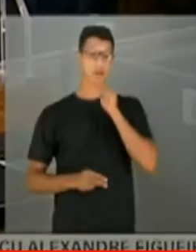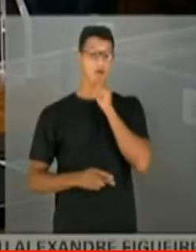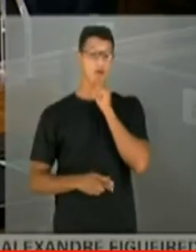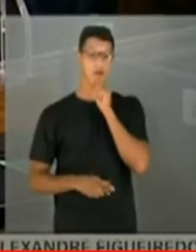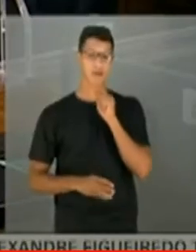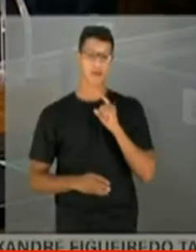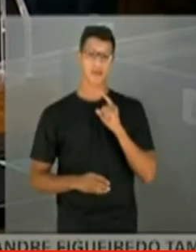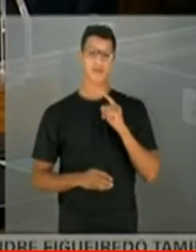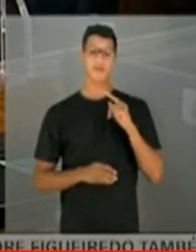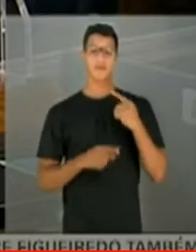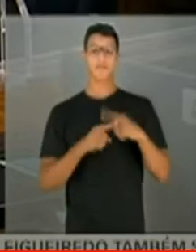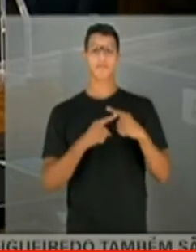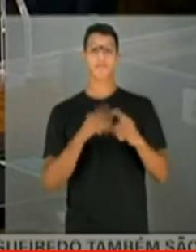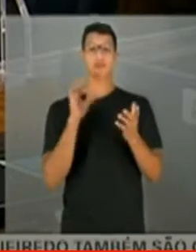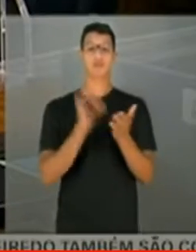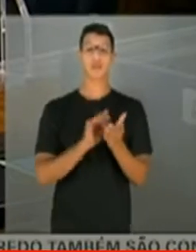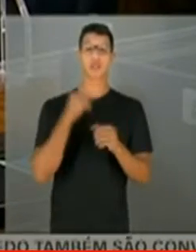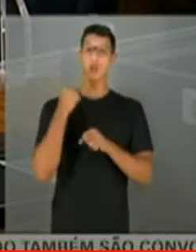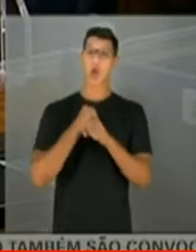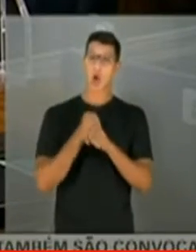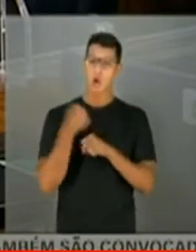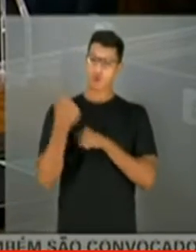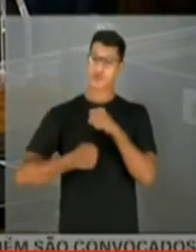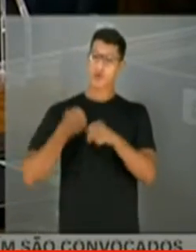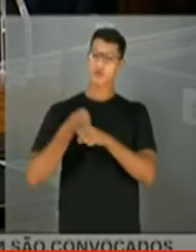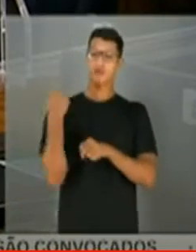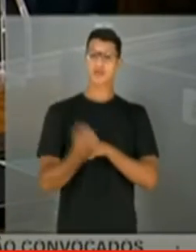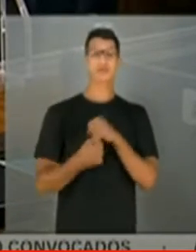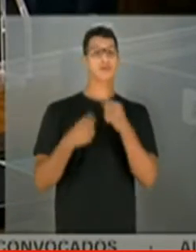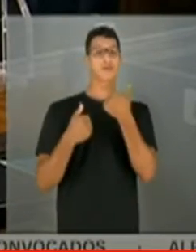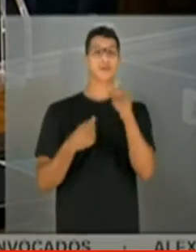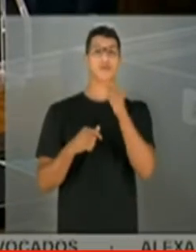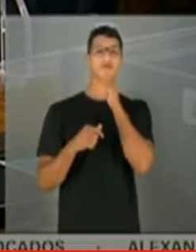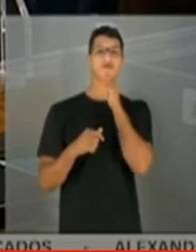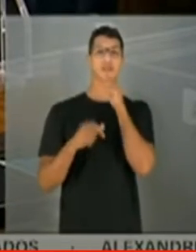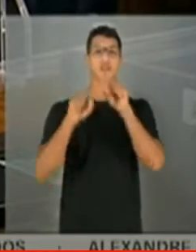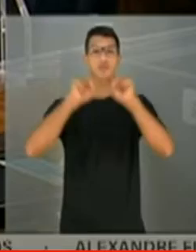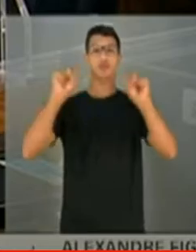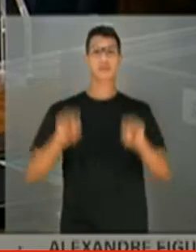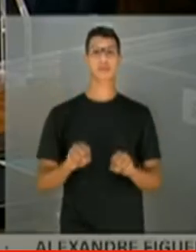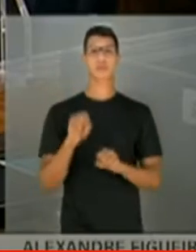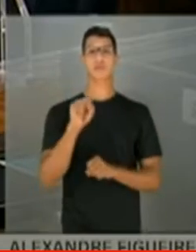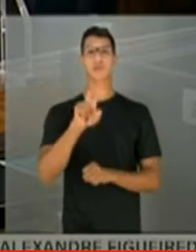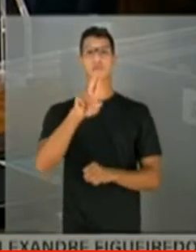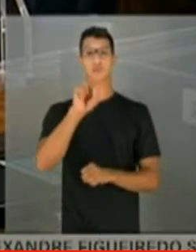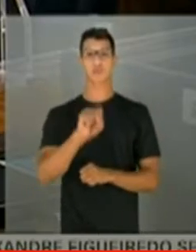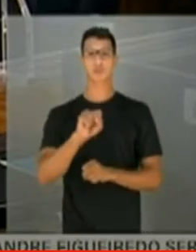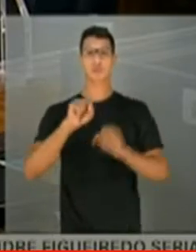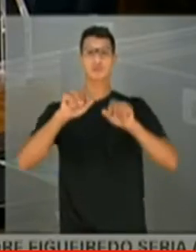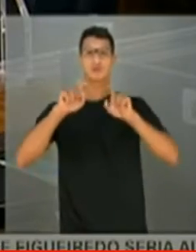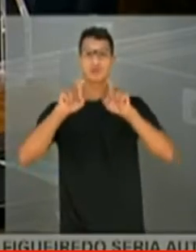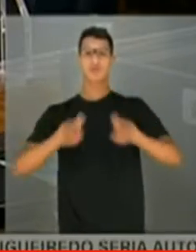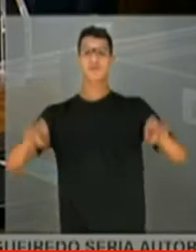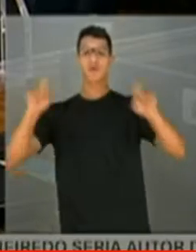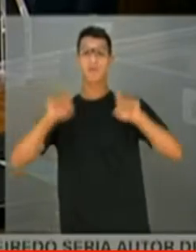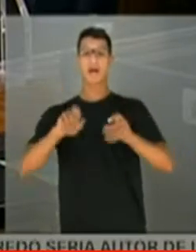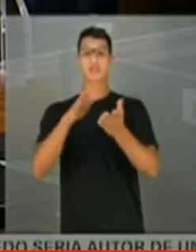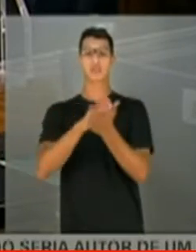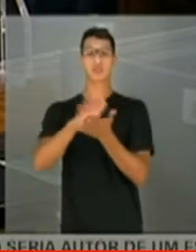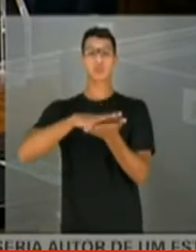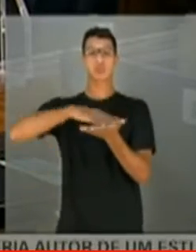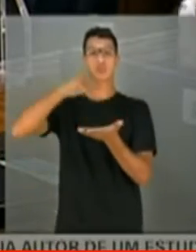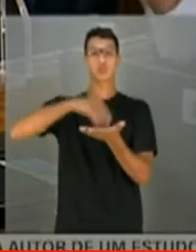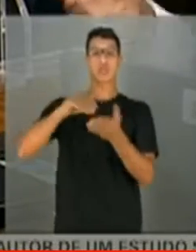Por que que realmente durante anos e anos a gente não tem ainda um sistema único de saúde informatizado, digitalizado,